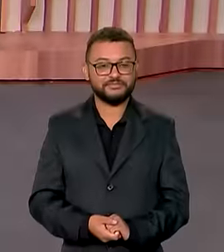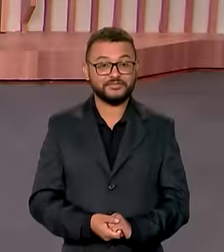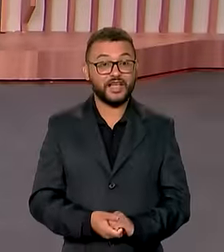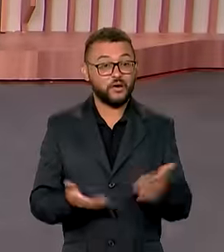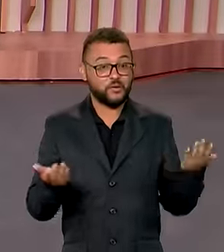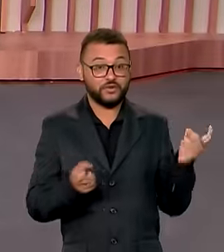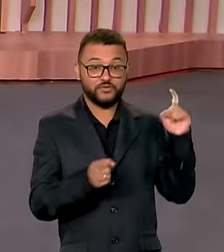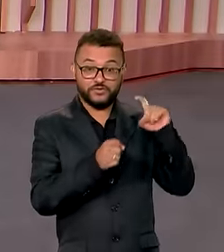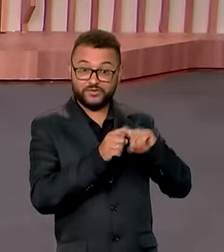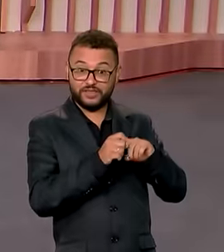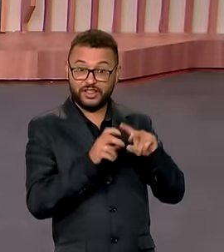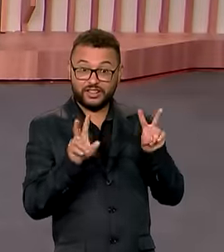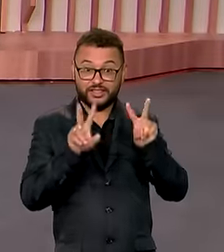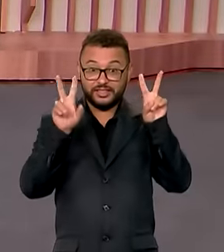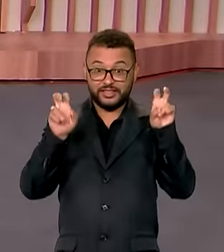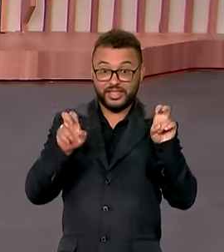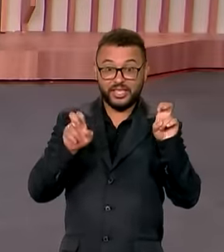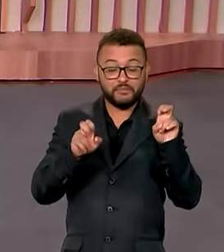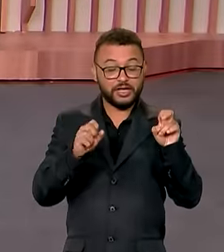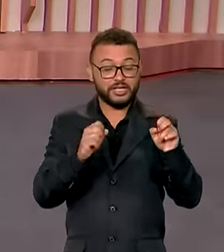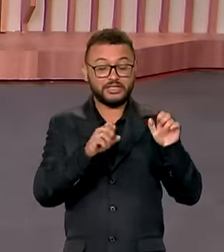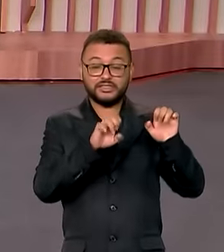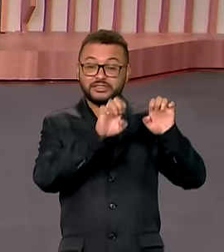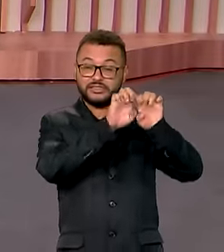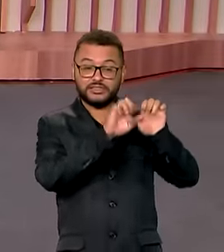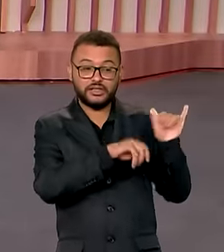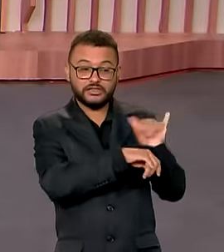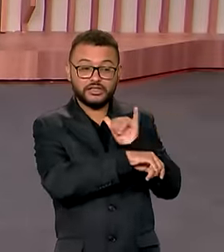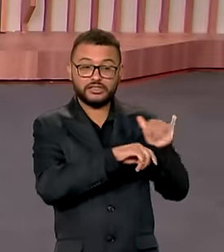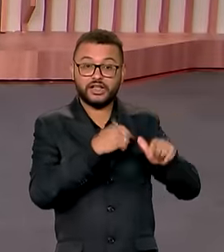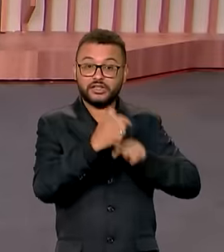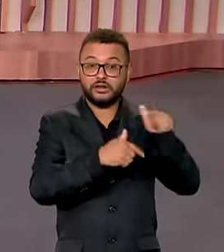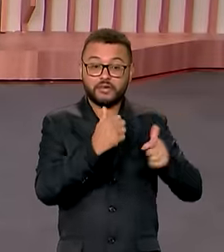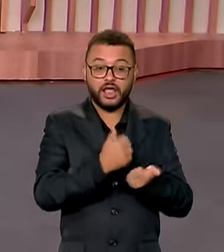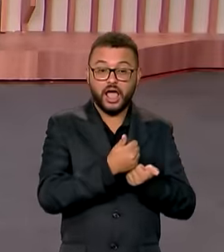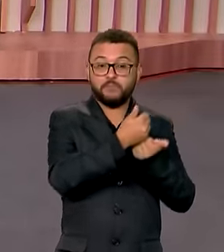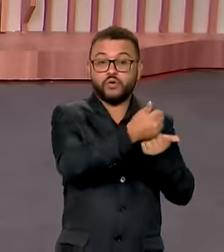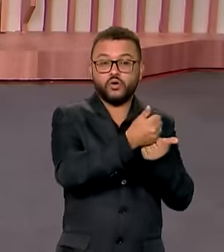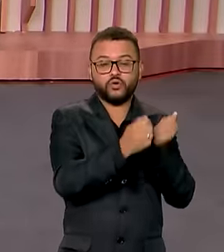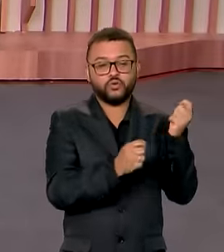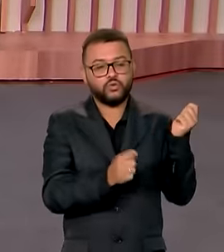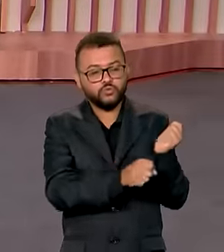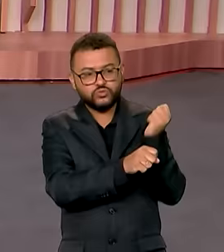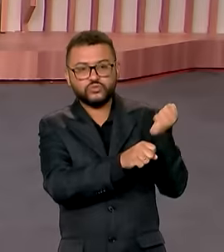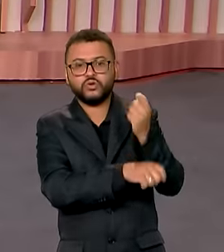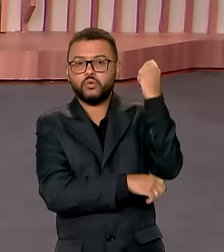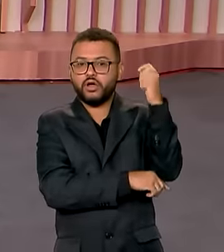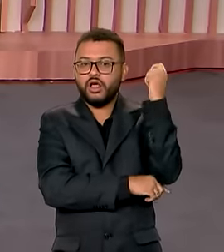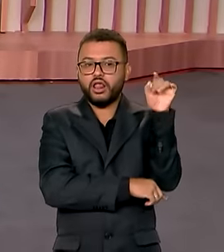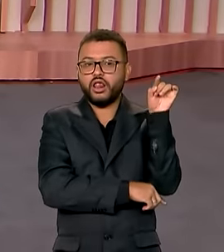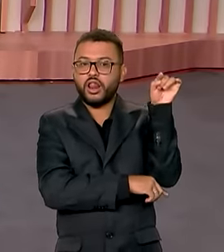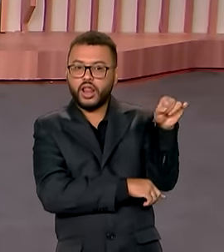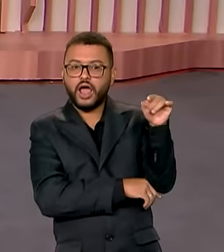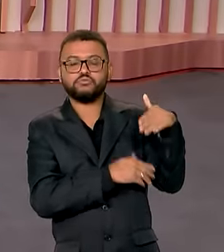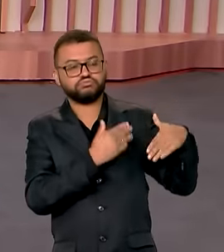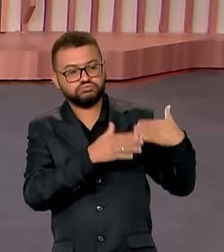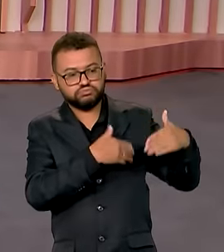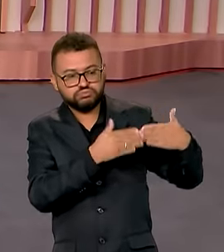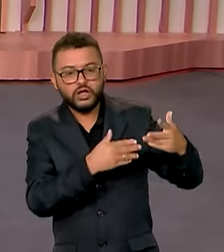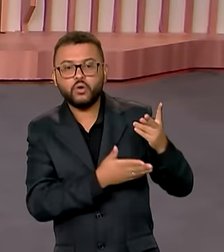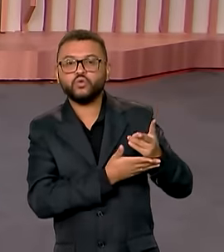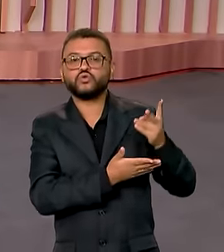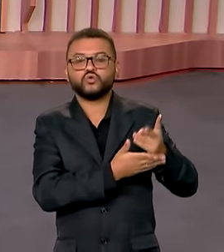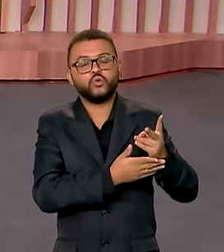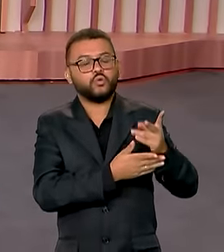Estamos de volta e vamos falar sobre as ações de apoio à reconstrução do Rio Grande do Sul. O Estado segue recebendo